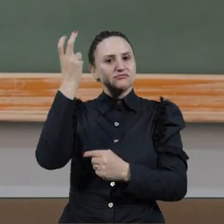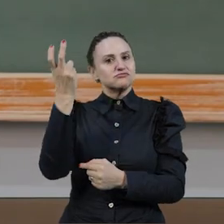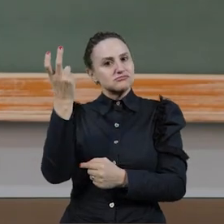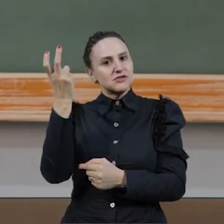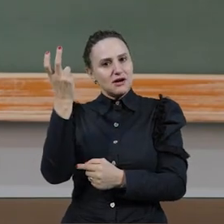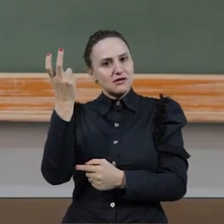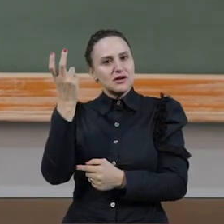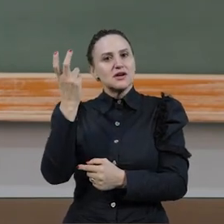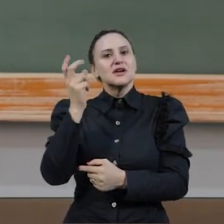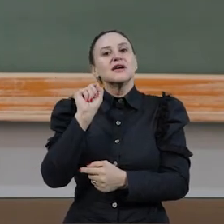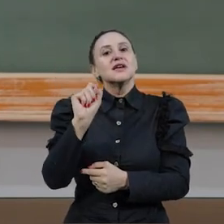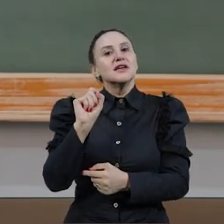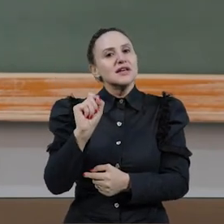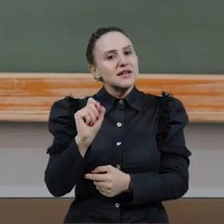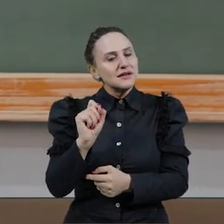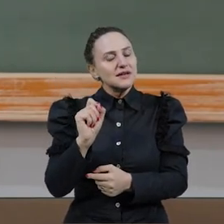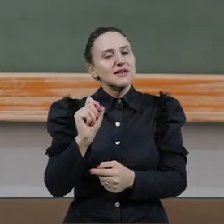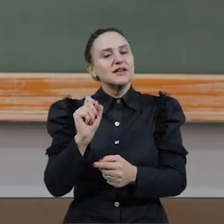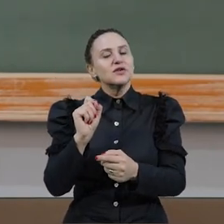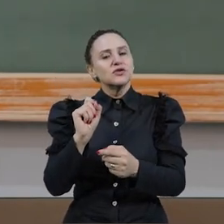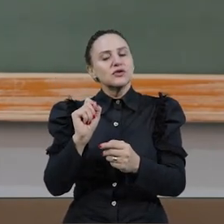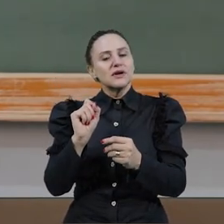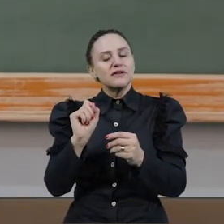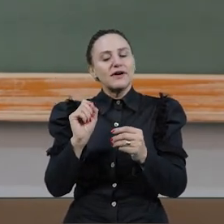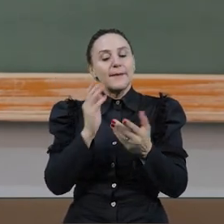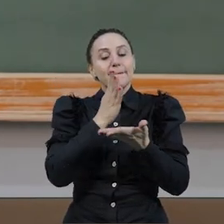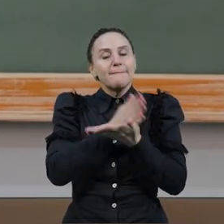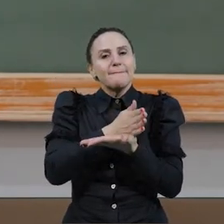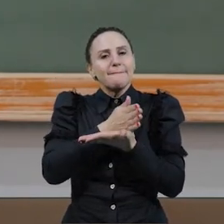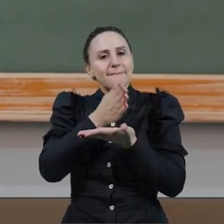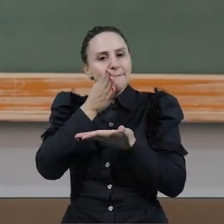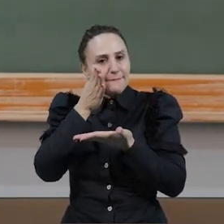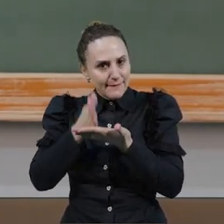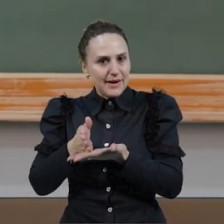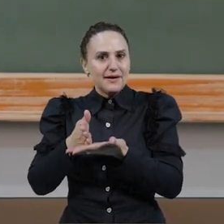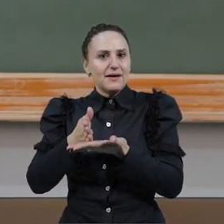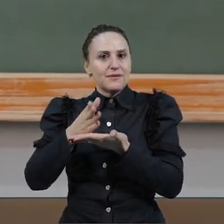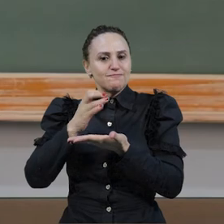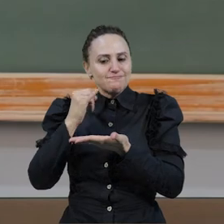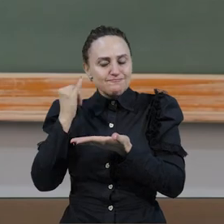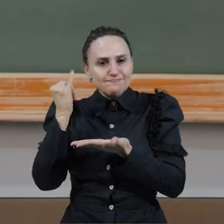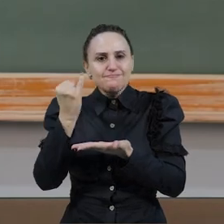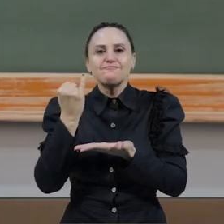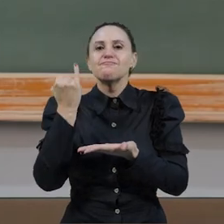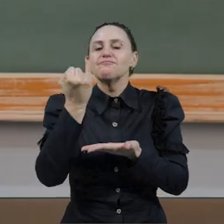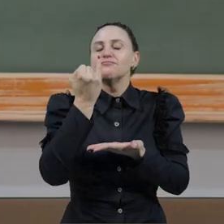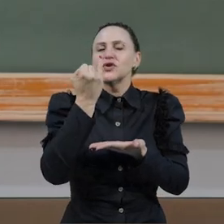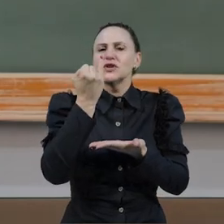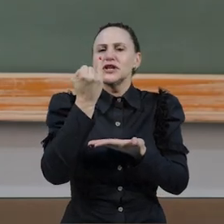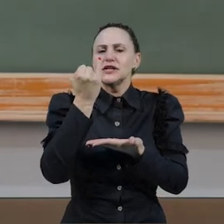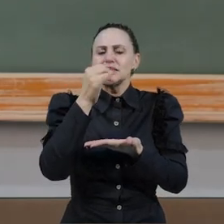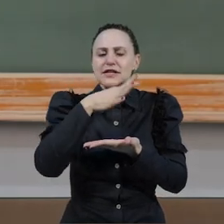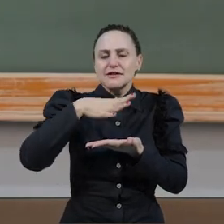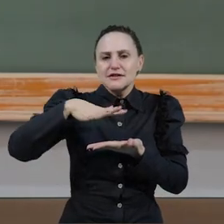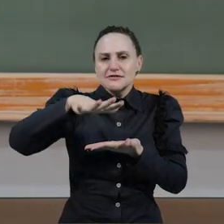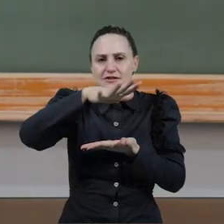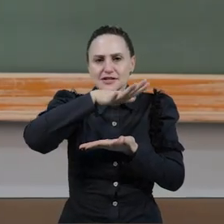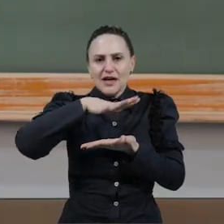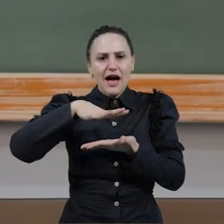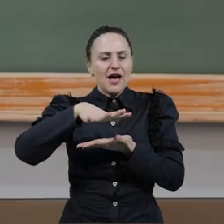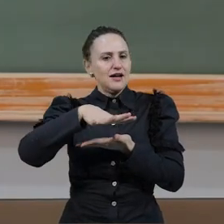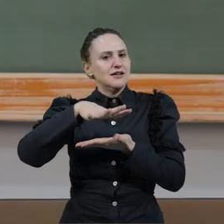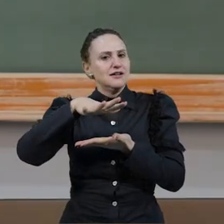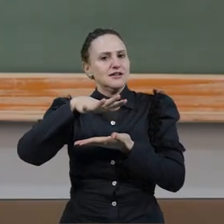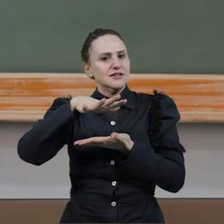vai delimitar e embasar a importância das áreas do conhecimento de história e